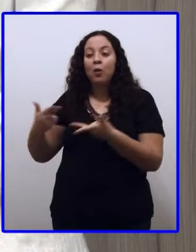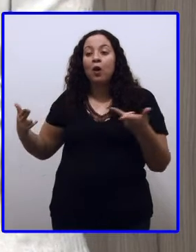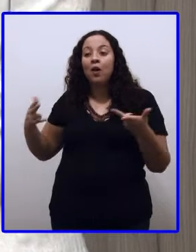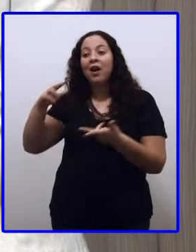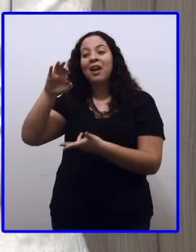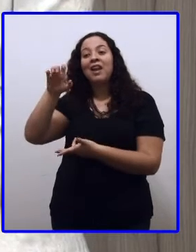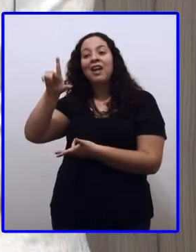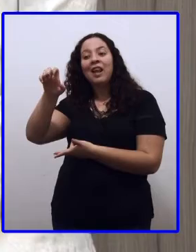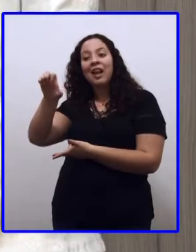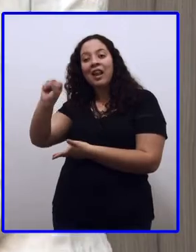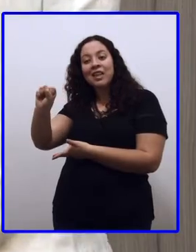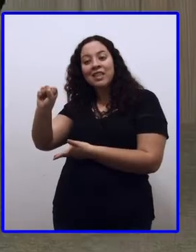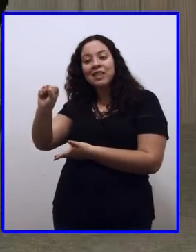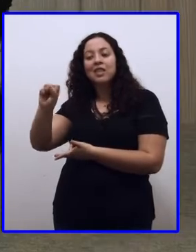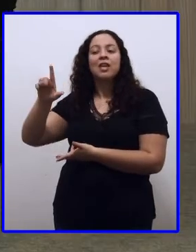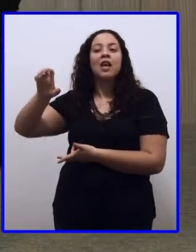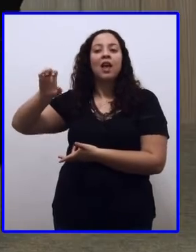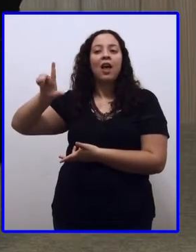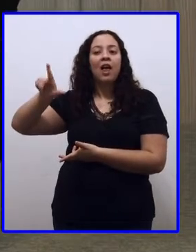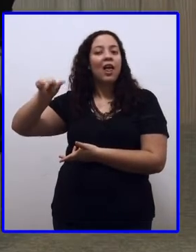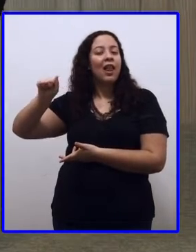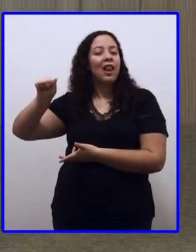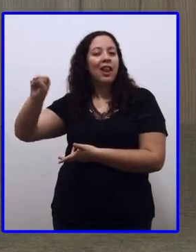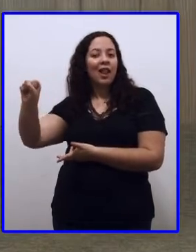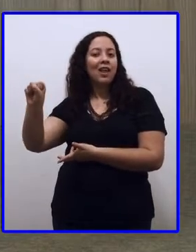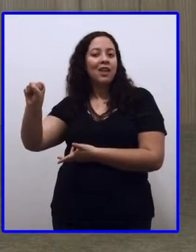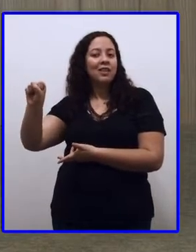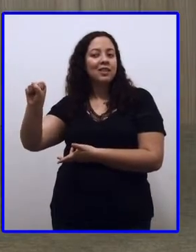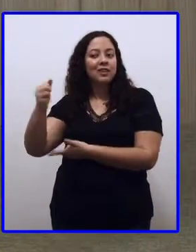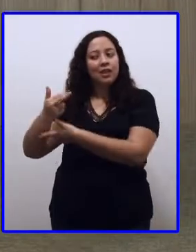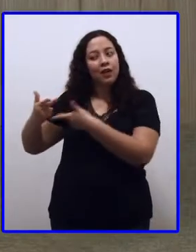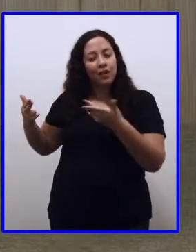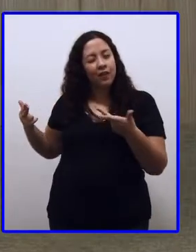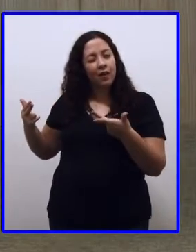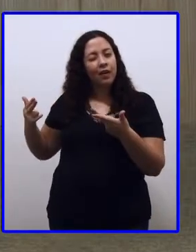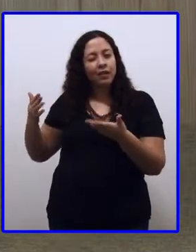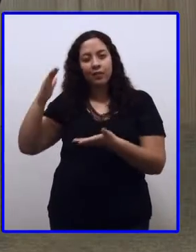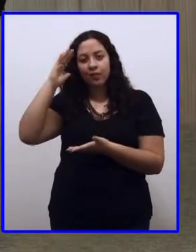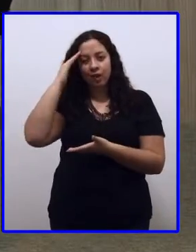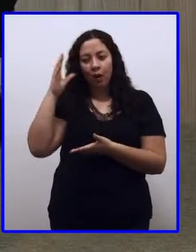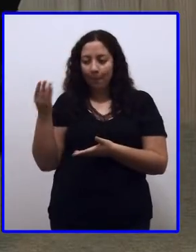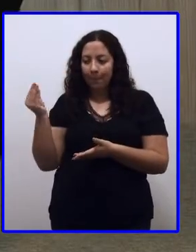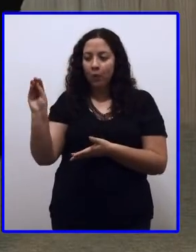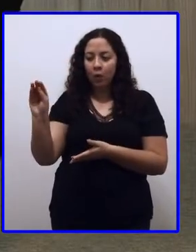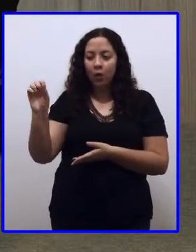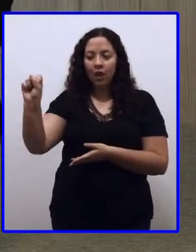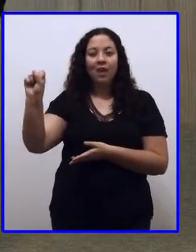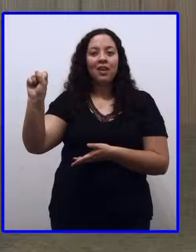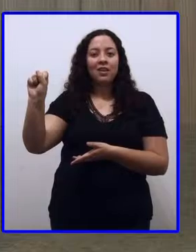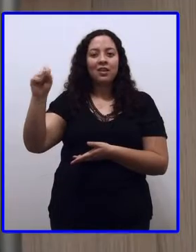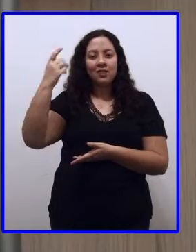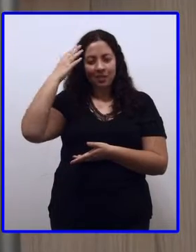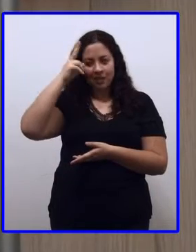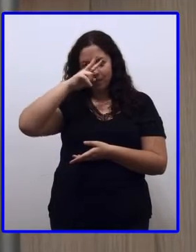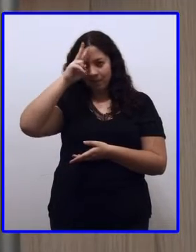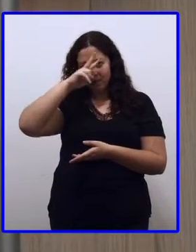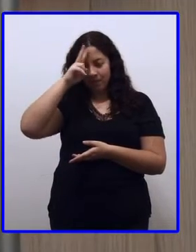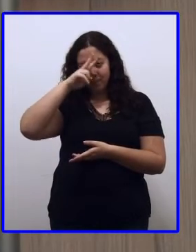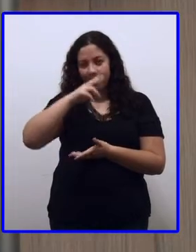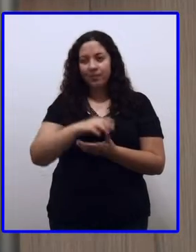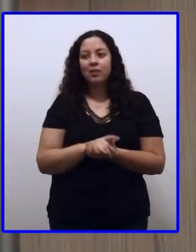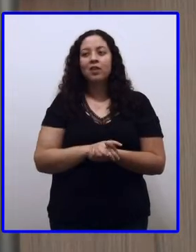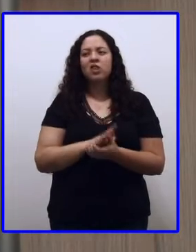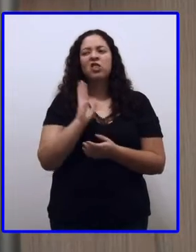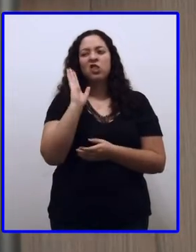semana passada, né, Pro Natália? Isso, e outros encontros, mas nós já falamos sobre as pessoas gramaticais, sobre o número, né, se é singular,